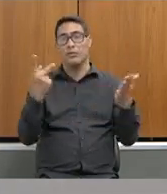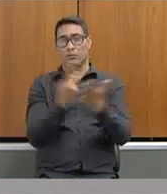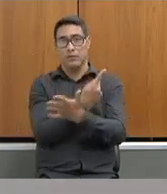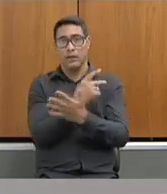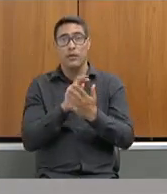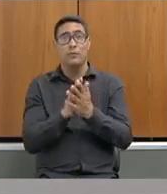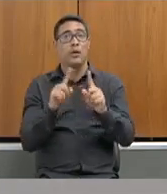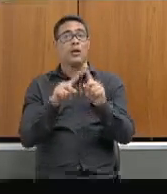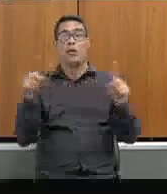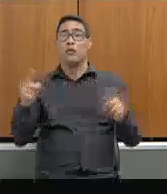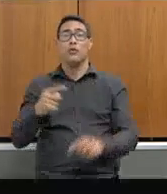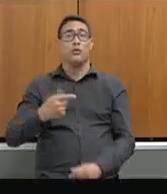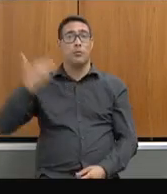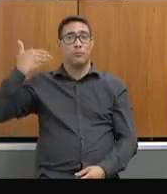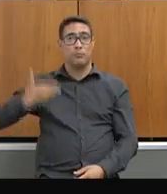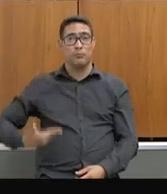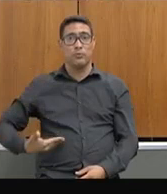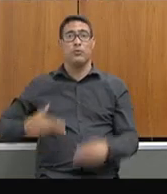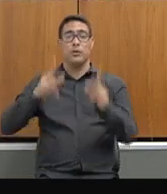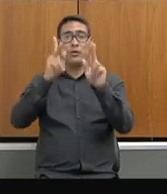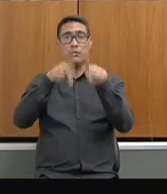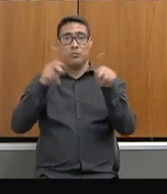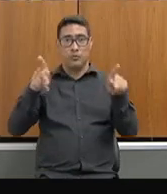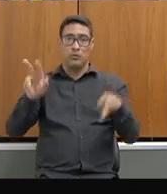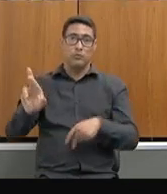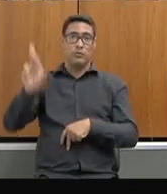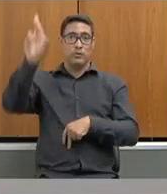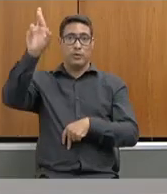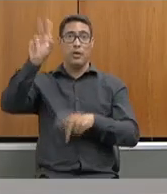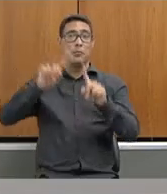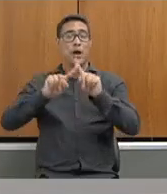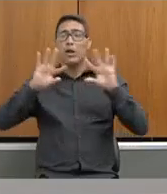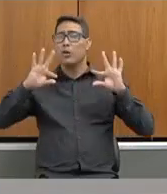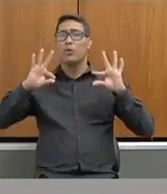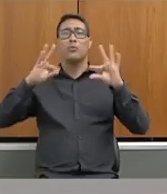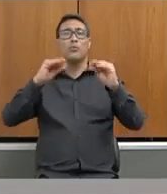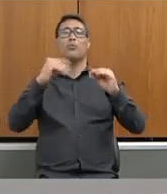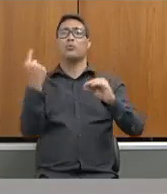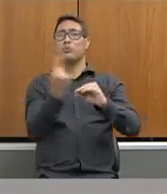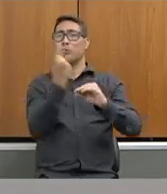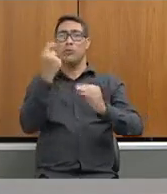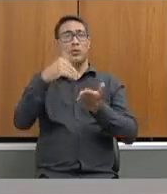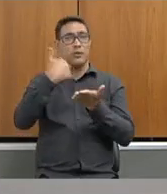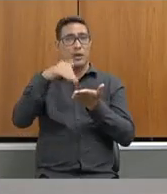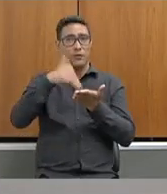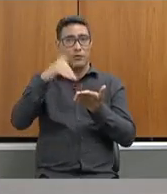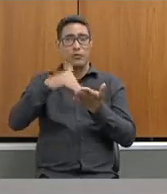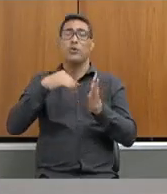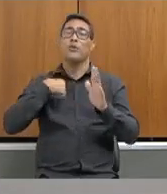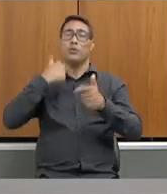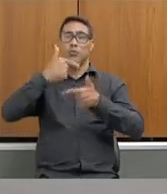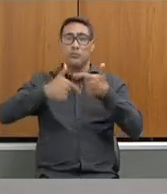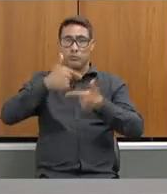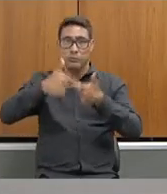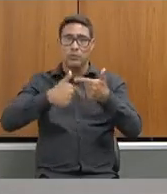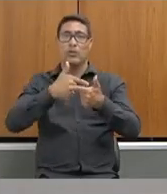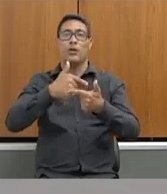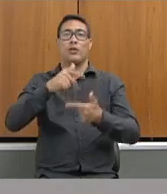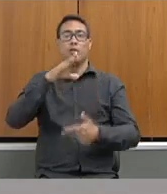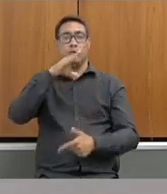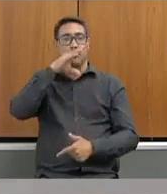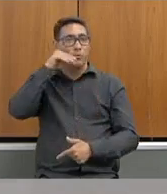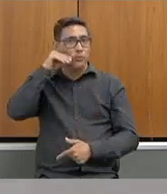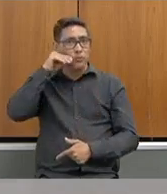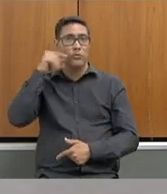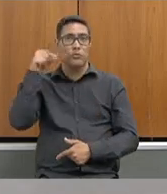a figura de um professor na liderança, como também todos os nossos subsecretários são servidores efetivos dessa rede. Trago aqui